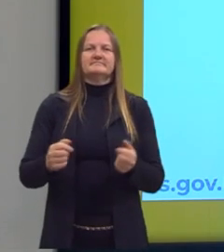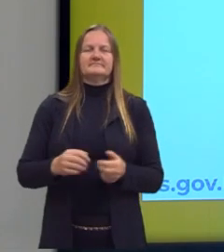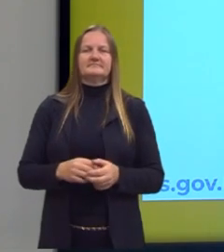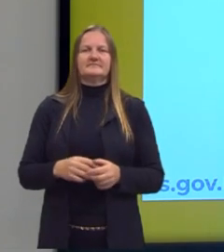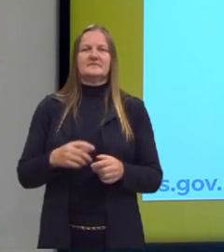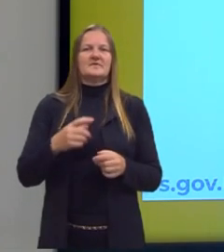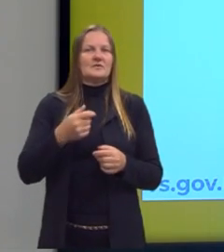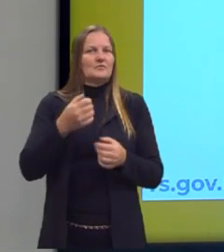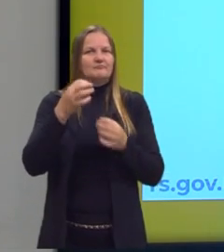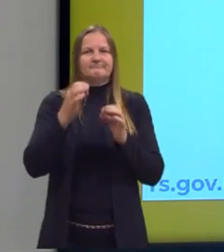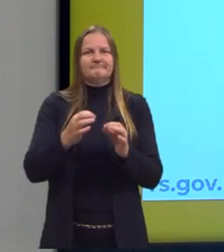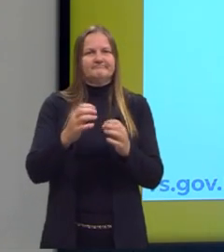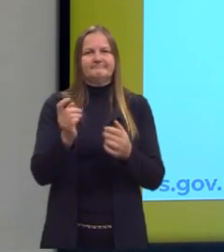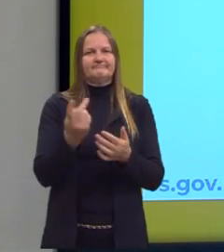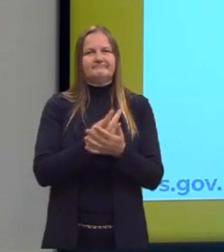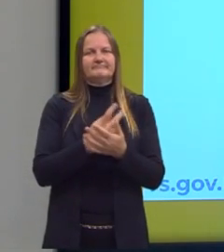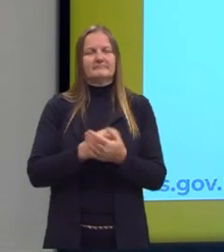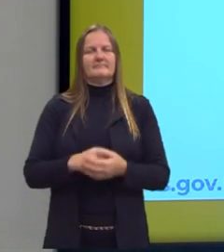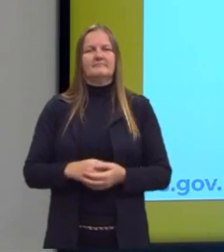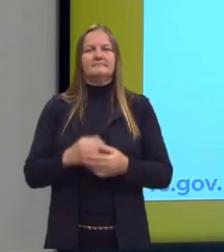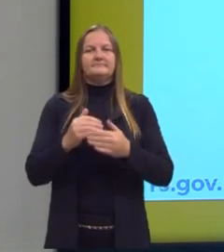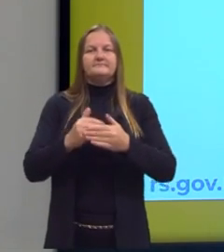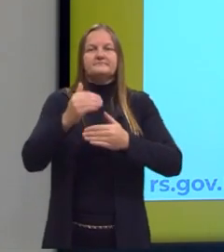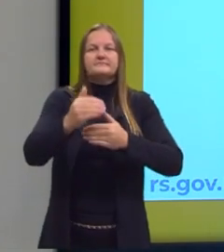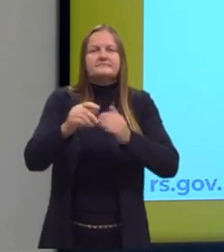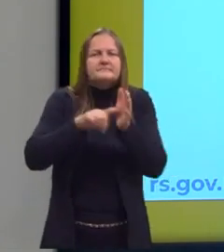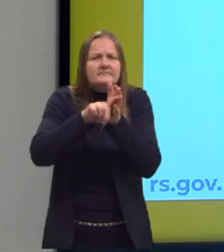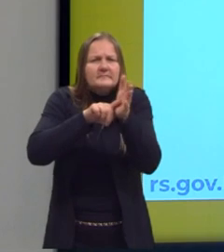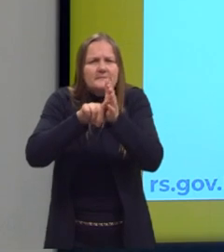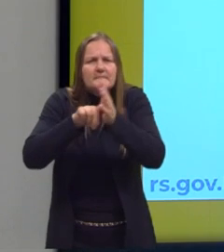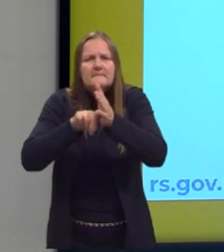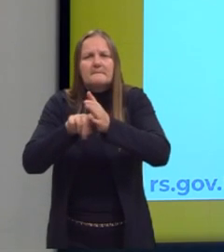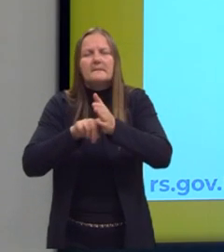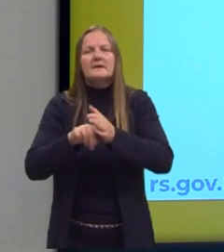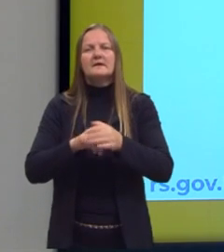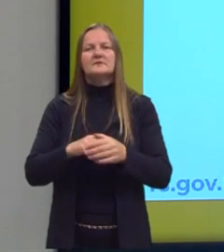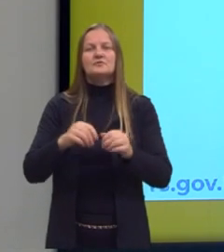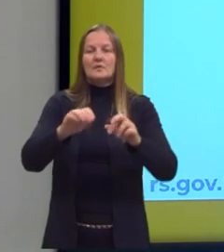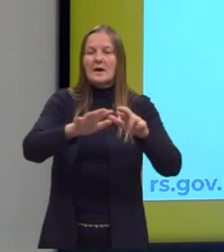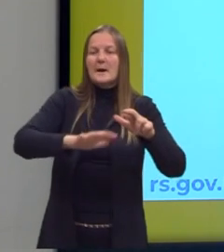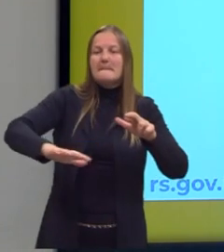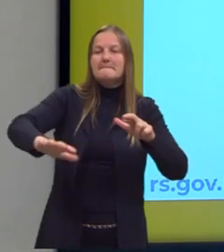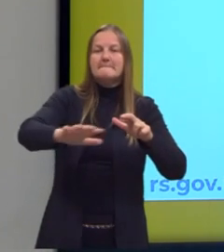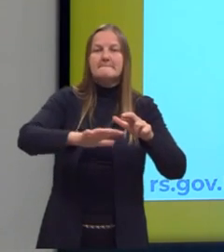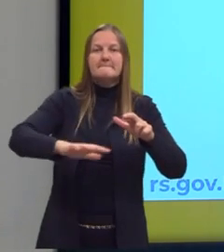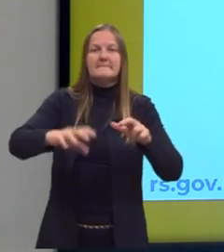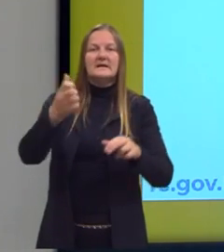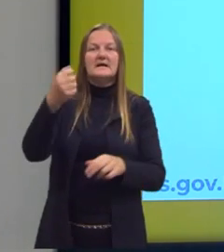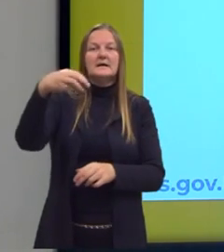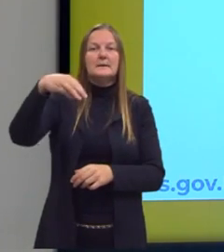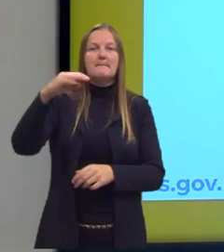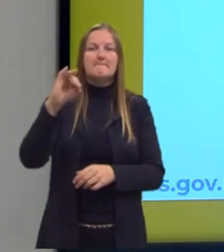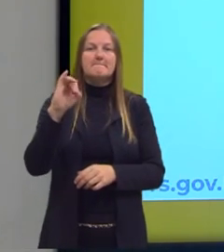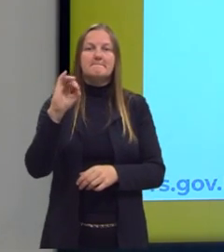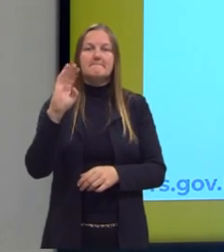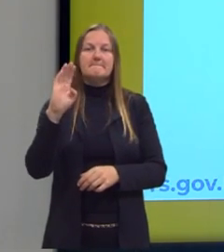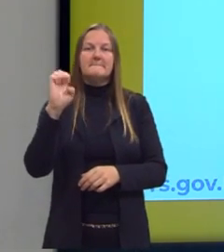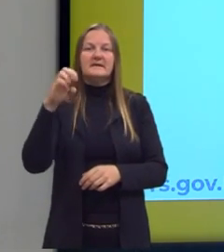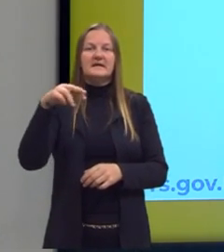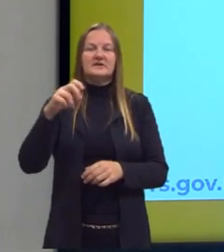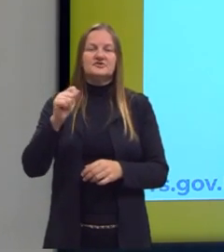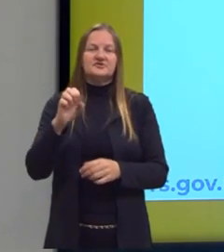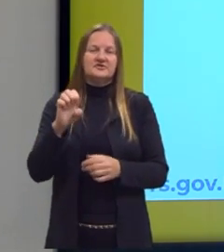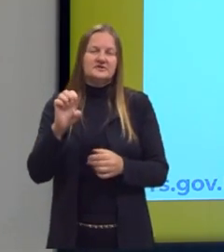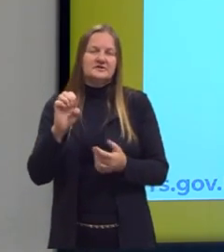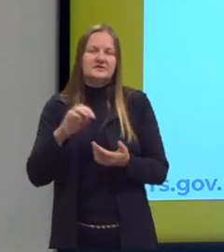Então, ela não foi afirmada. Avanço dos estudos do ambiente. Não era uma questão de estudar o meio